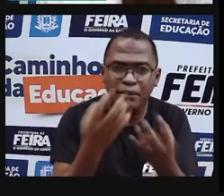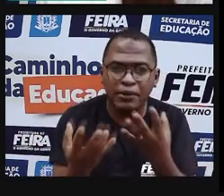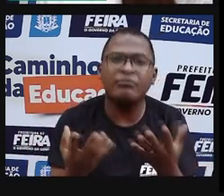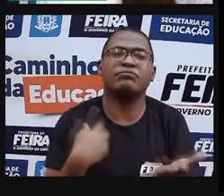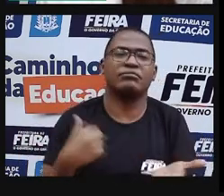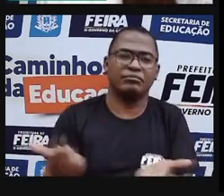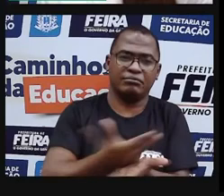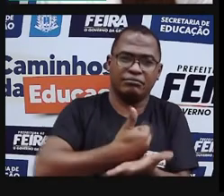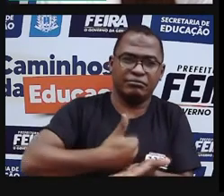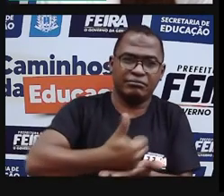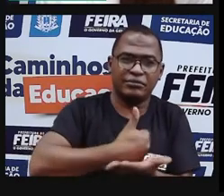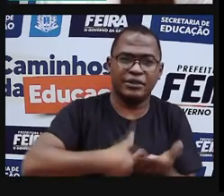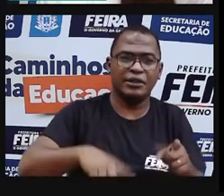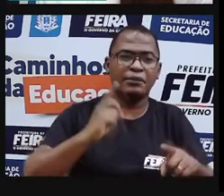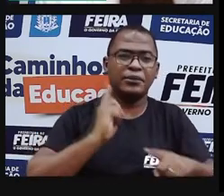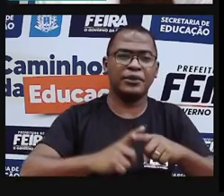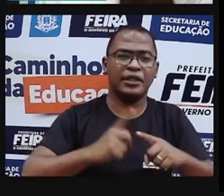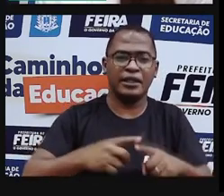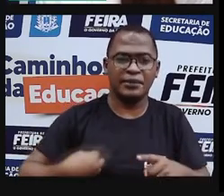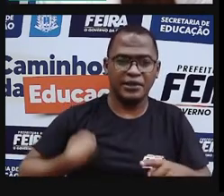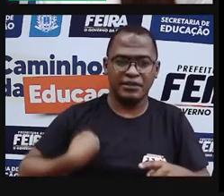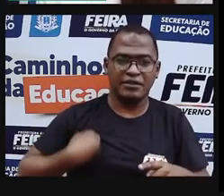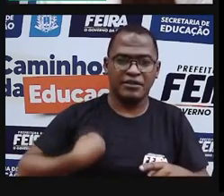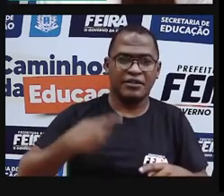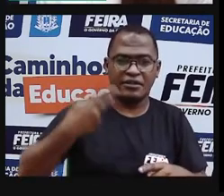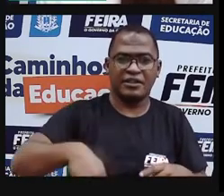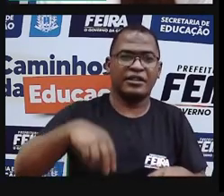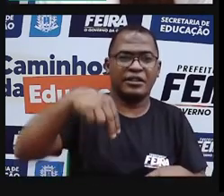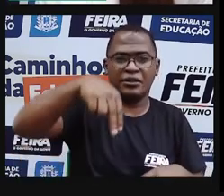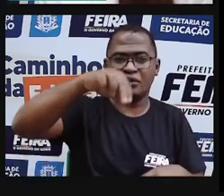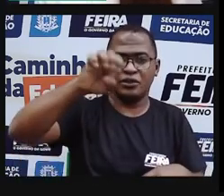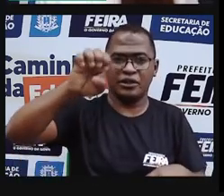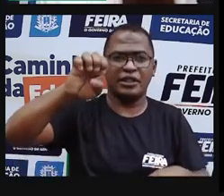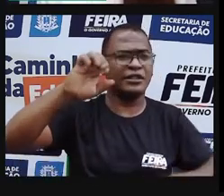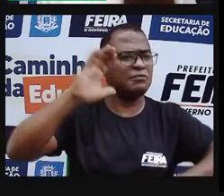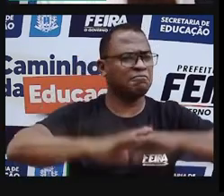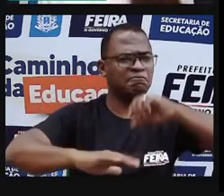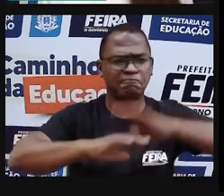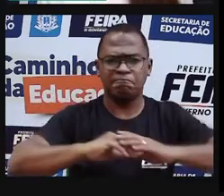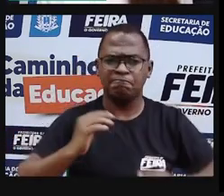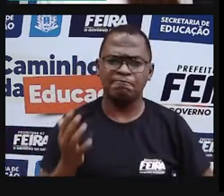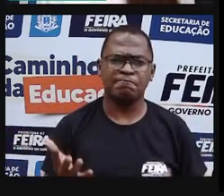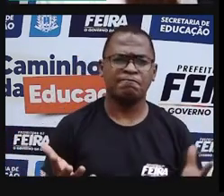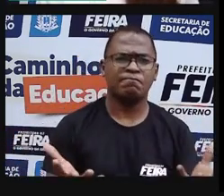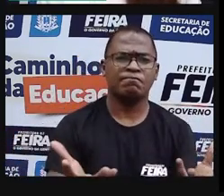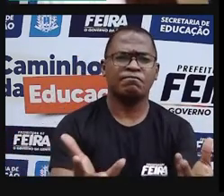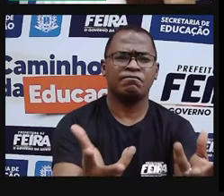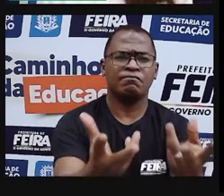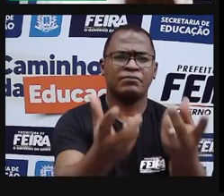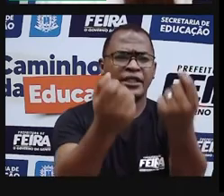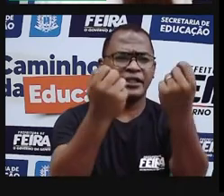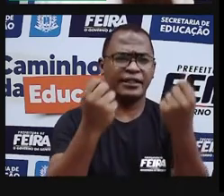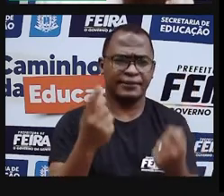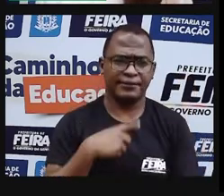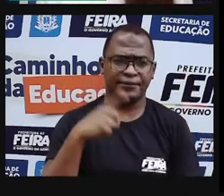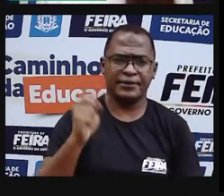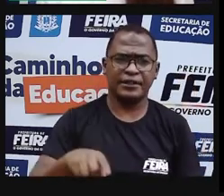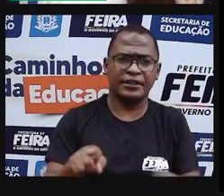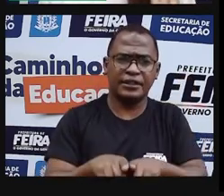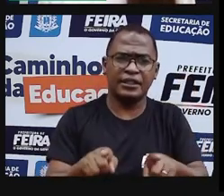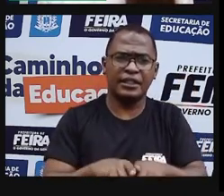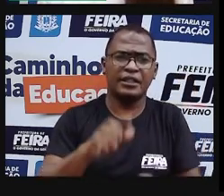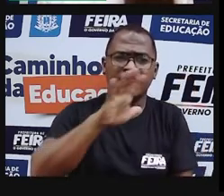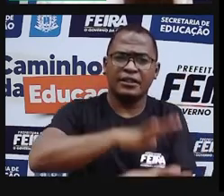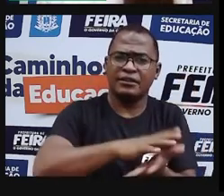guerreiro, é um povo destemido e é um povo talentoso. Os artistas do